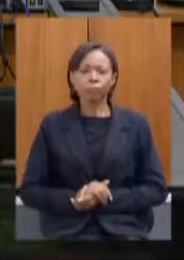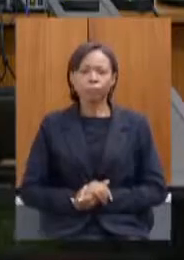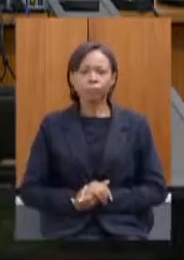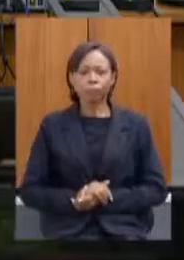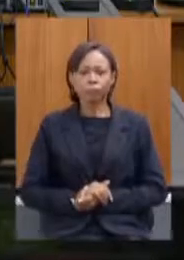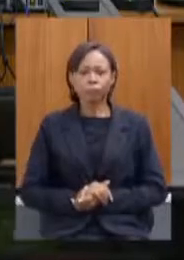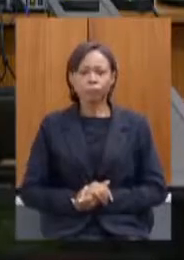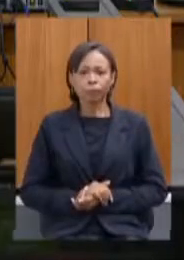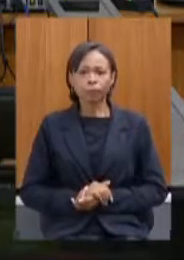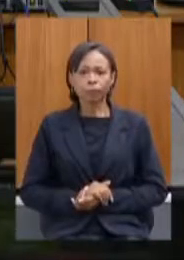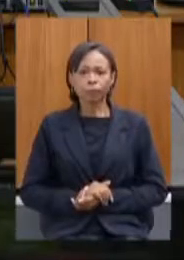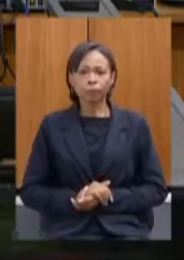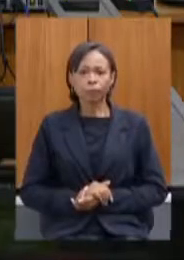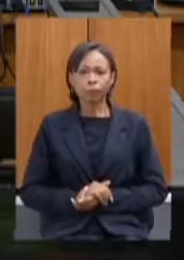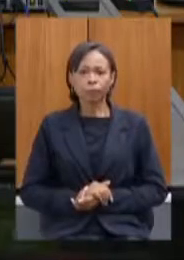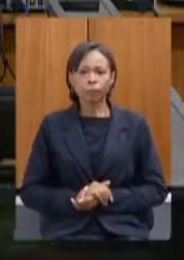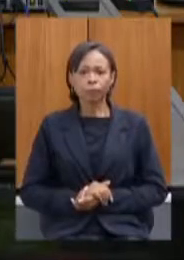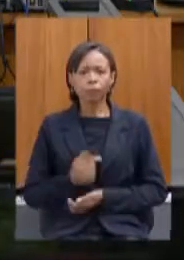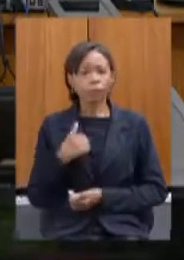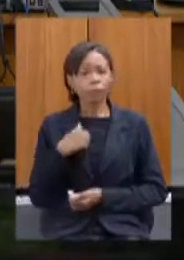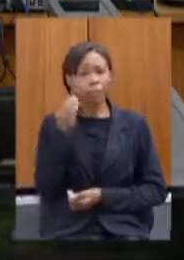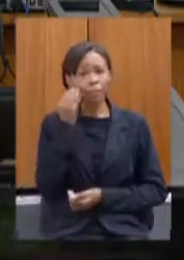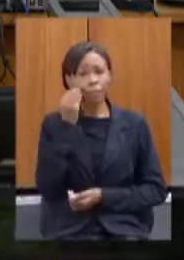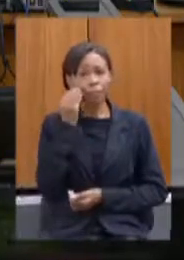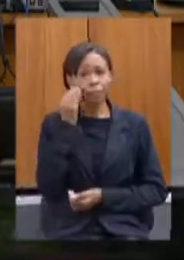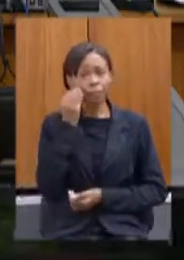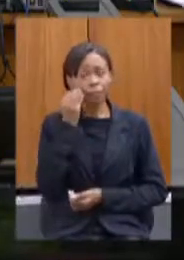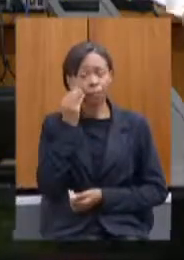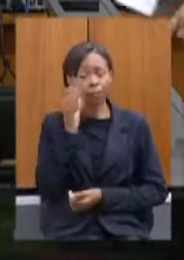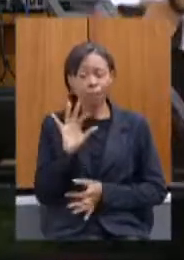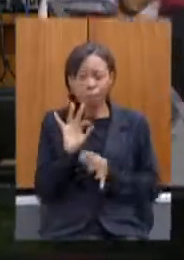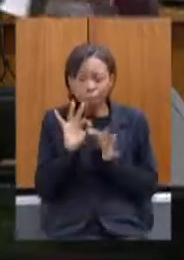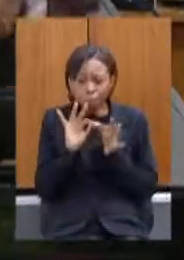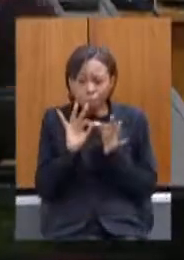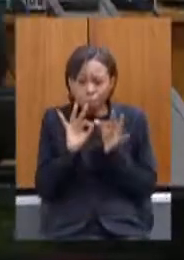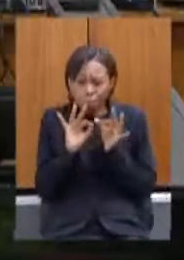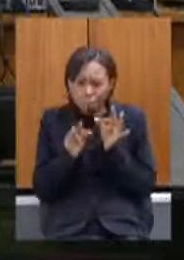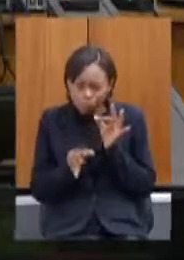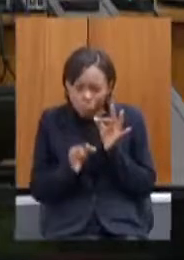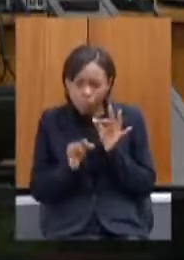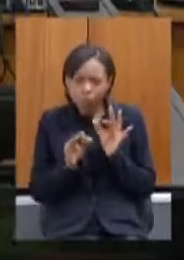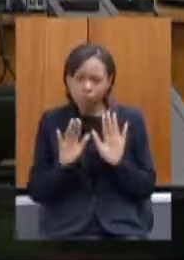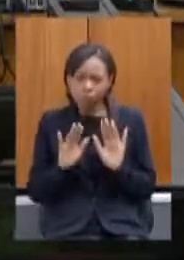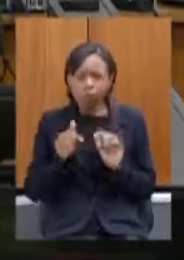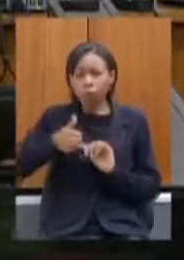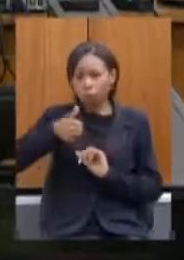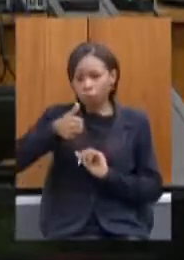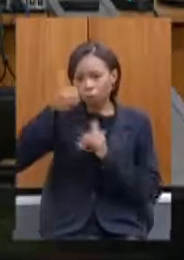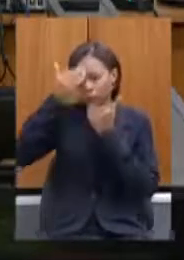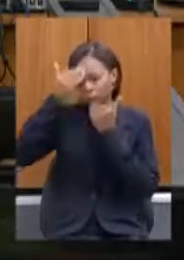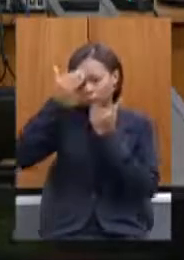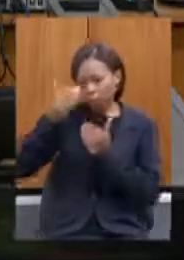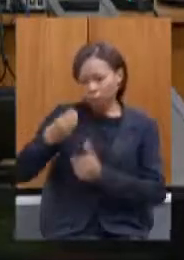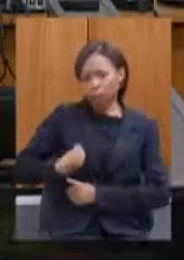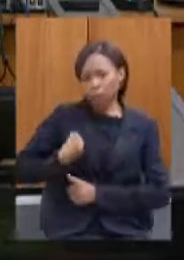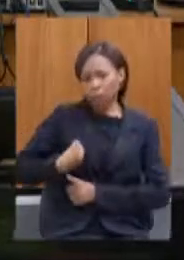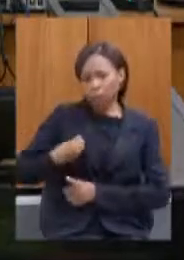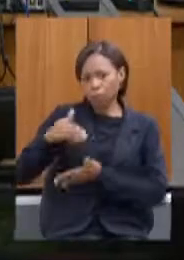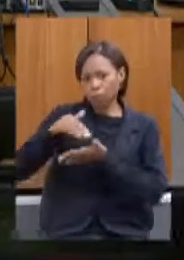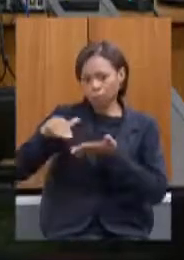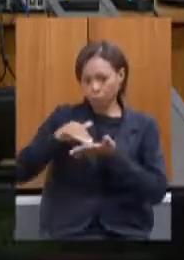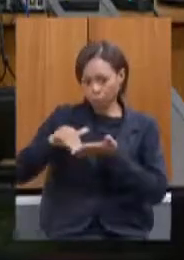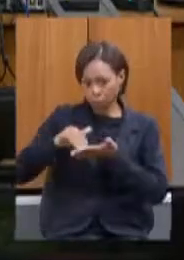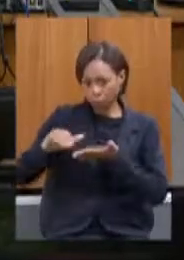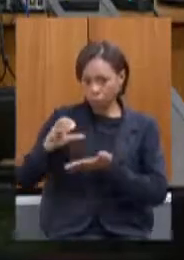eu serei tentarei ser breve presidente na verdade primeiro agradecer a participação do secretário Otto